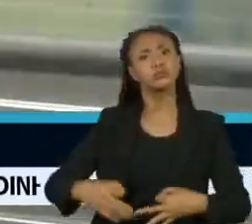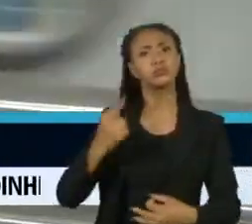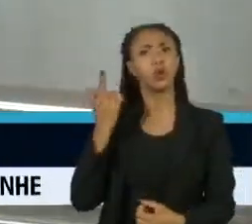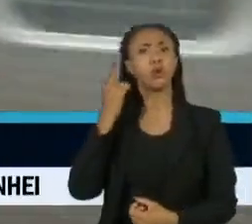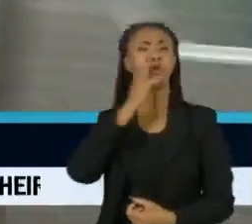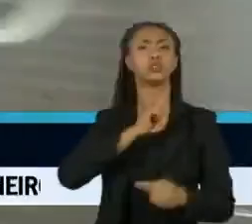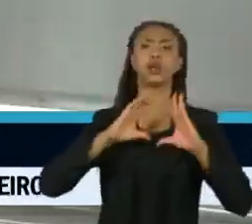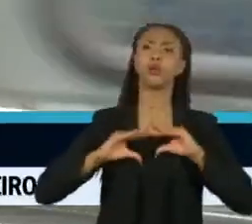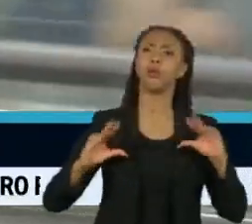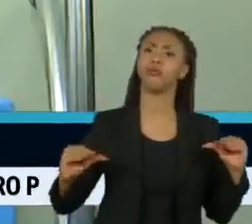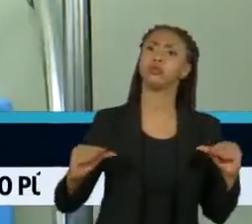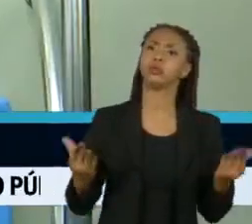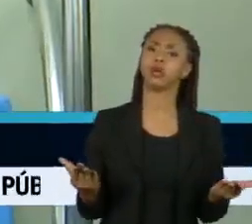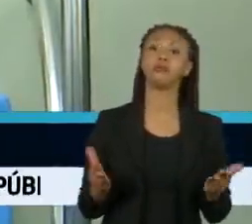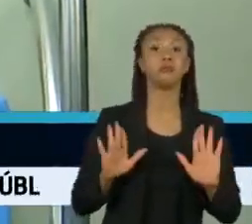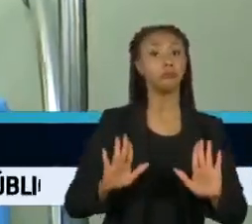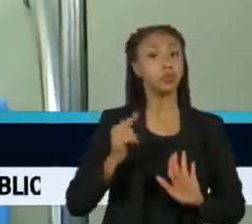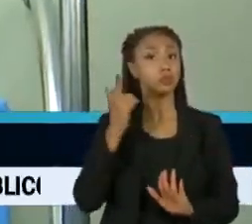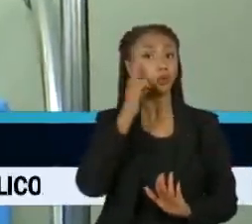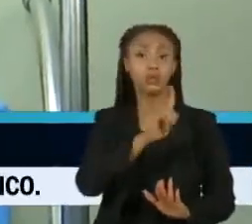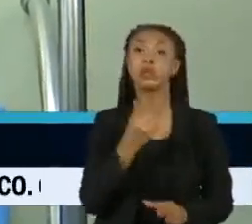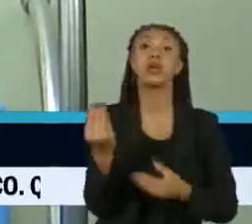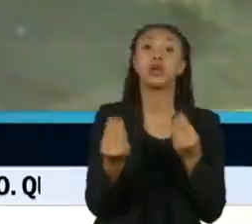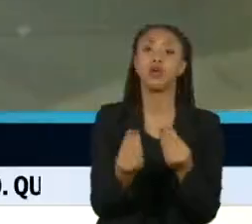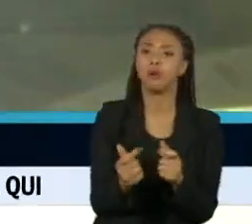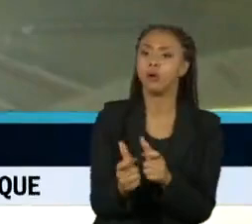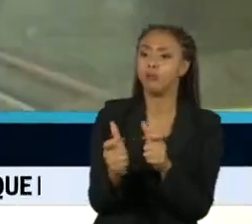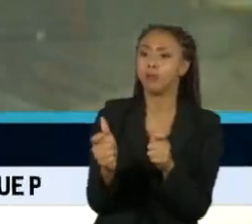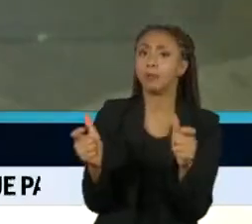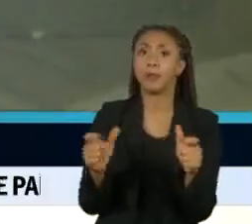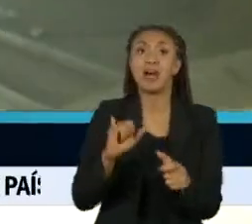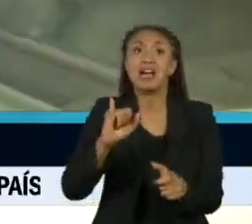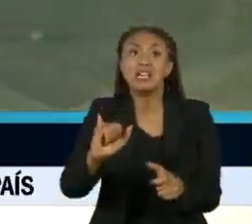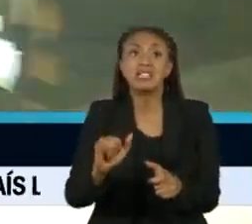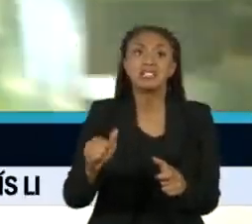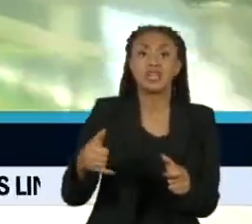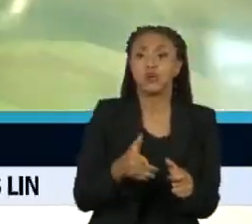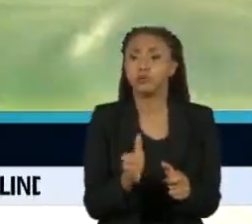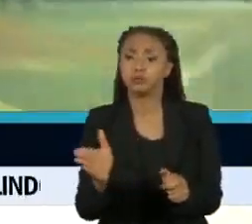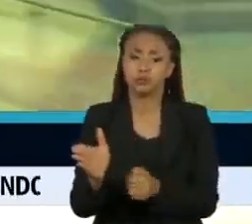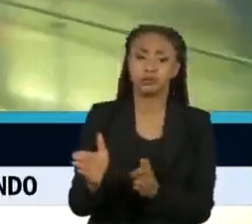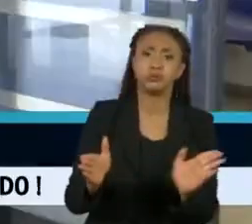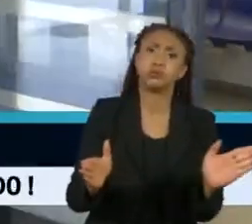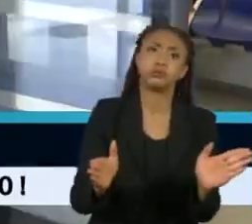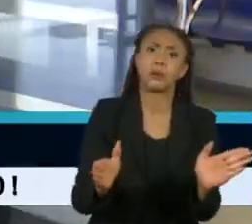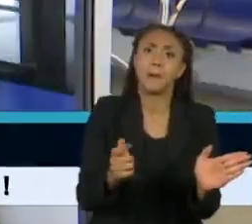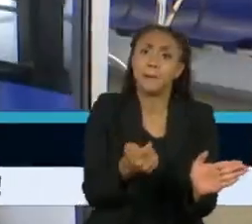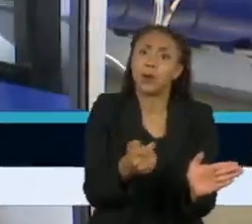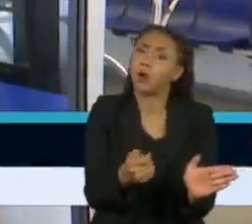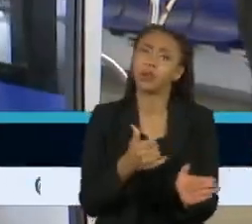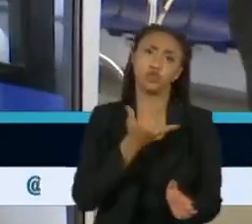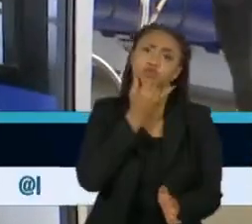e isso só consegue expandindo, porque se tiver pouca rede, sempre vai estar saturado.